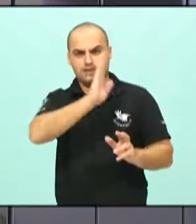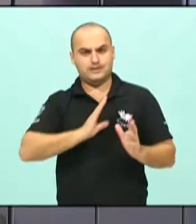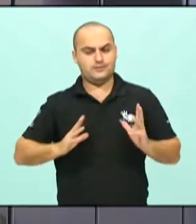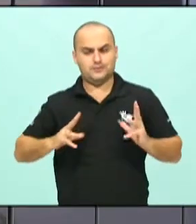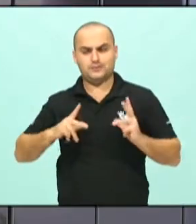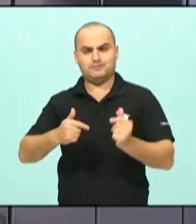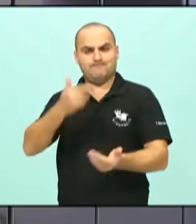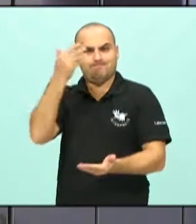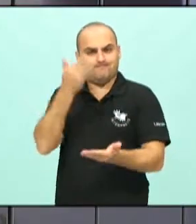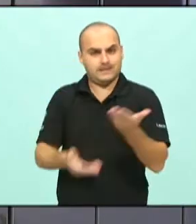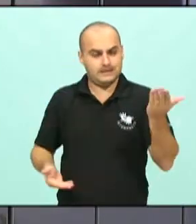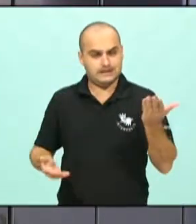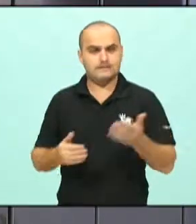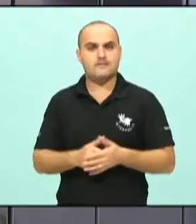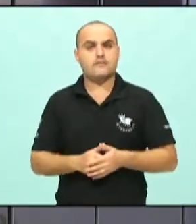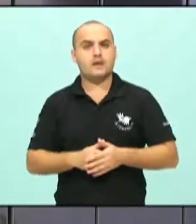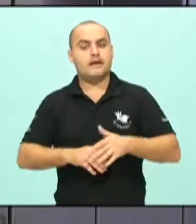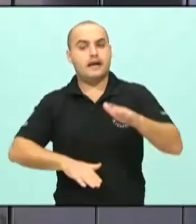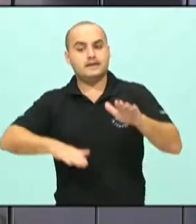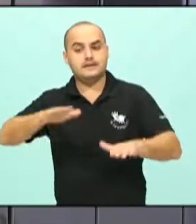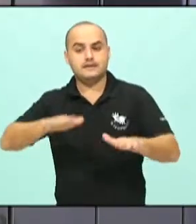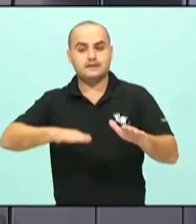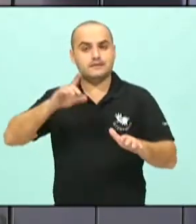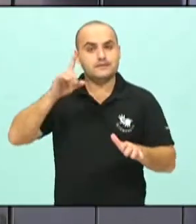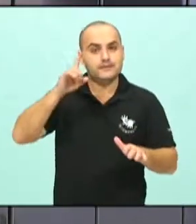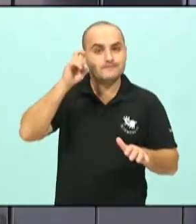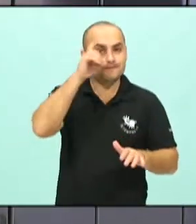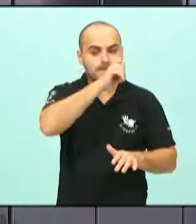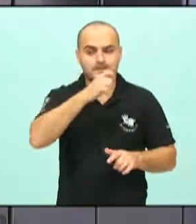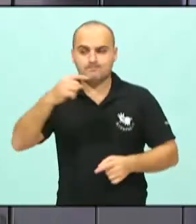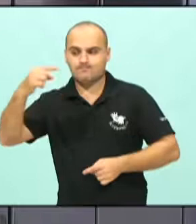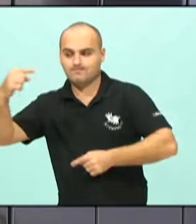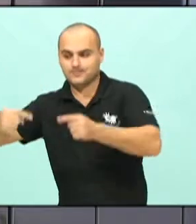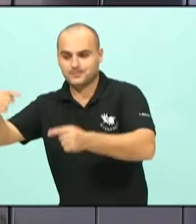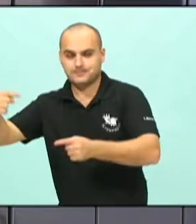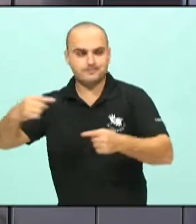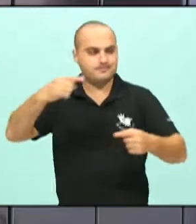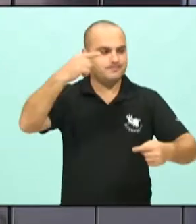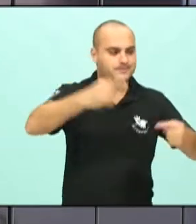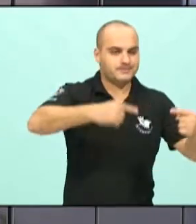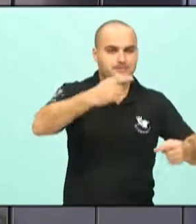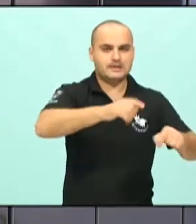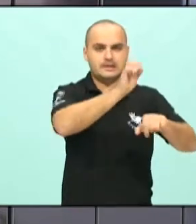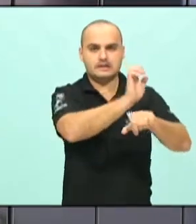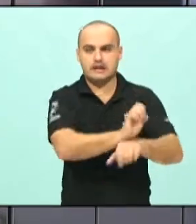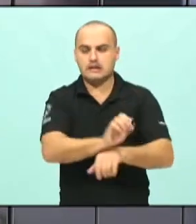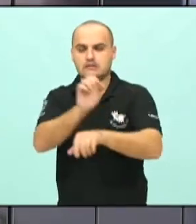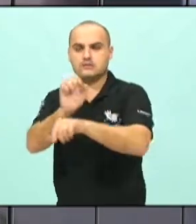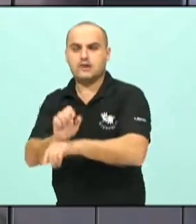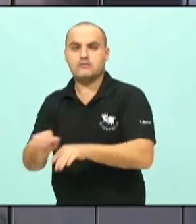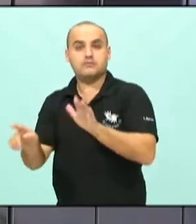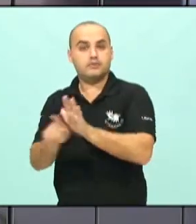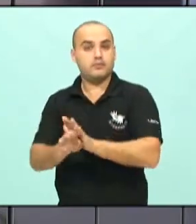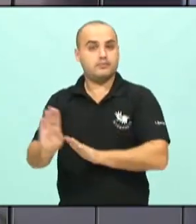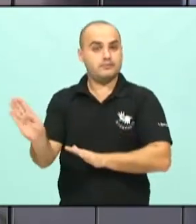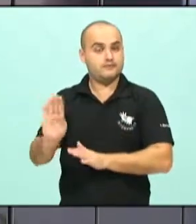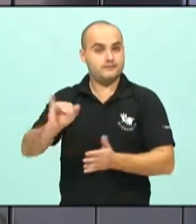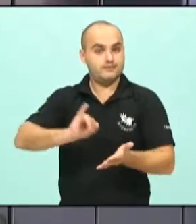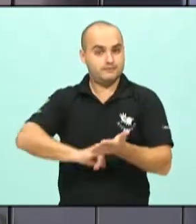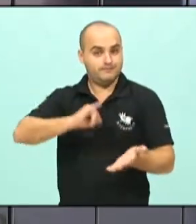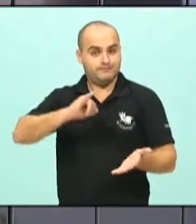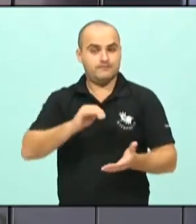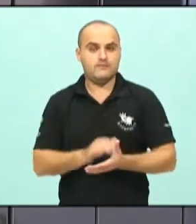difícil competir com determinados estados com relação aos benefícios fiscais e, ao se